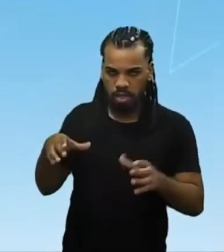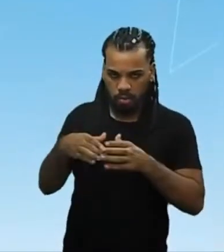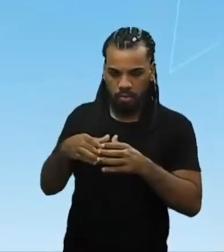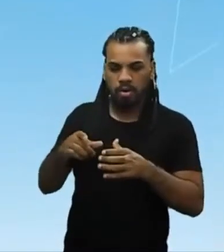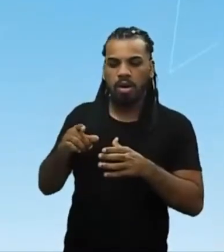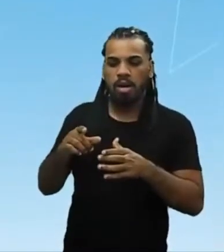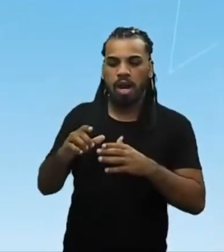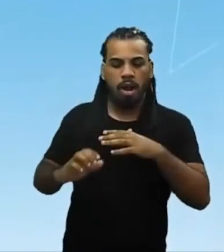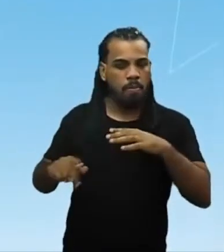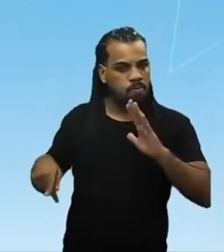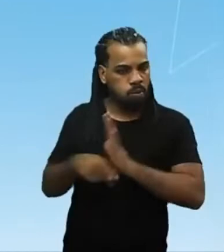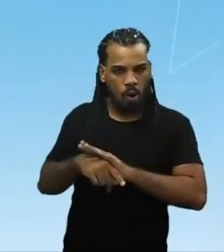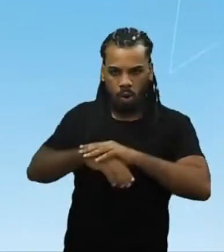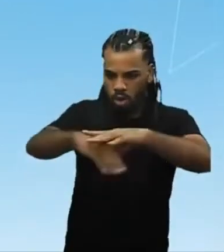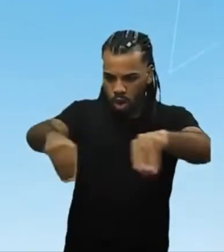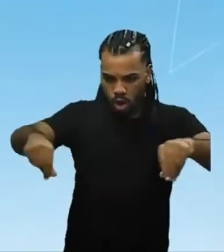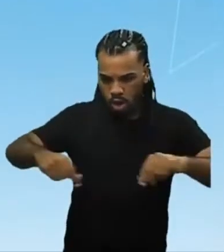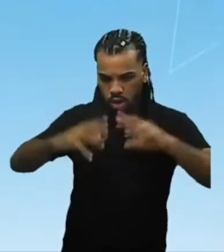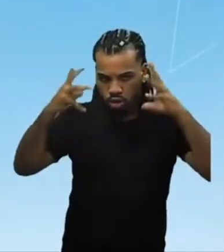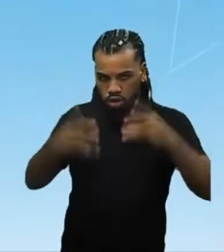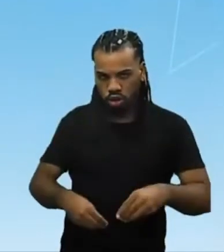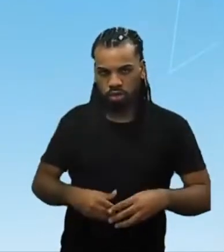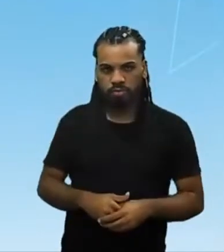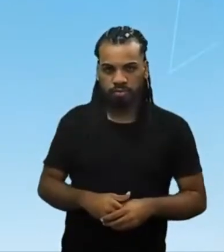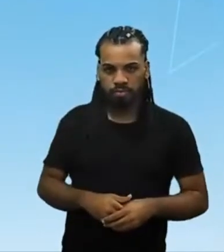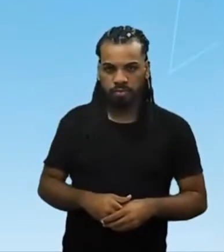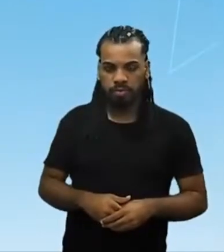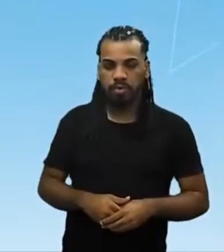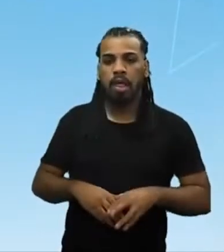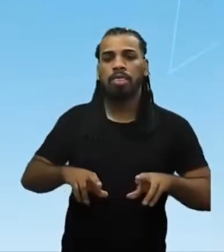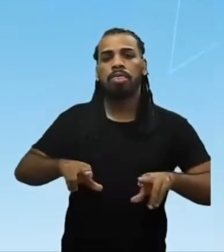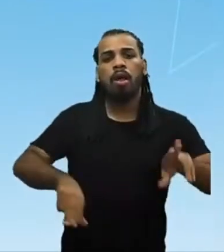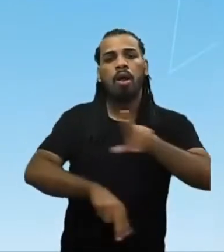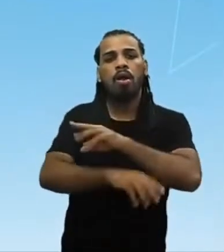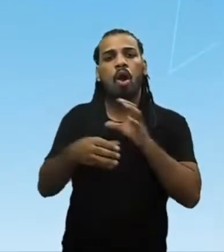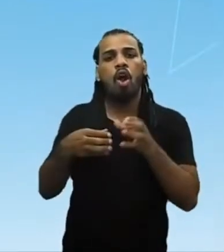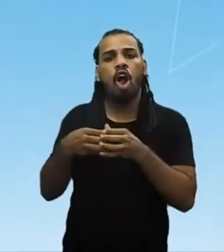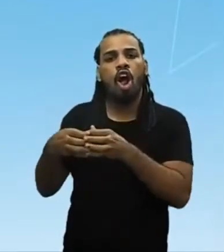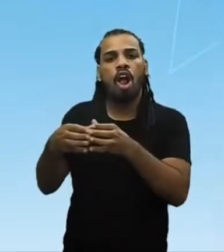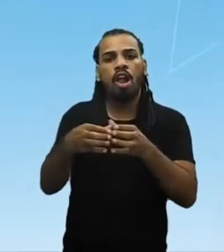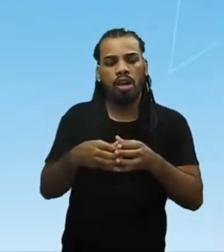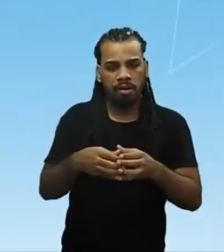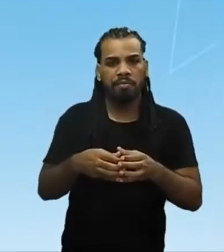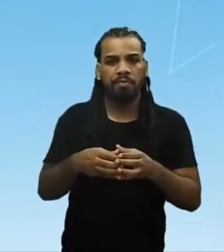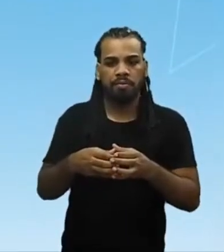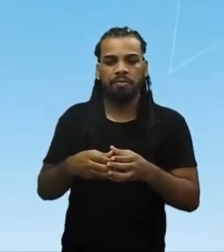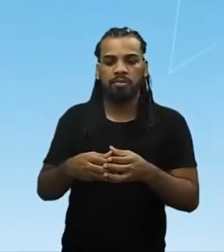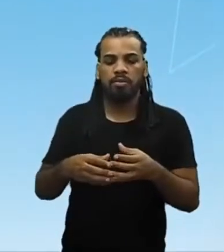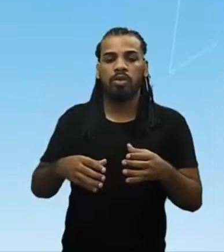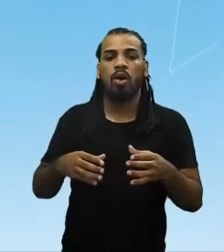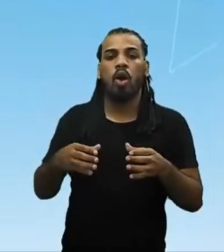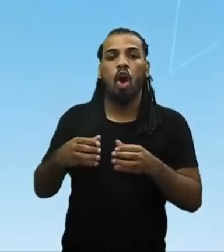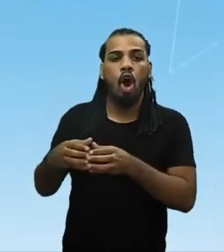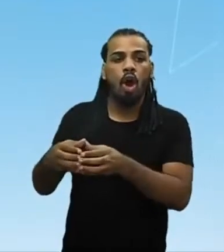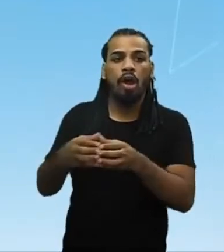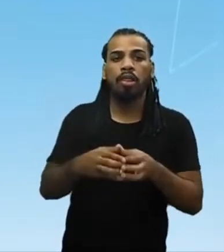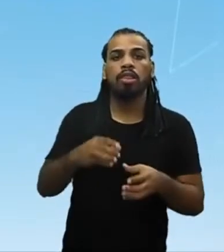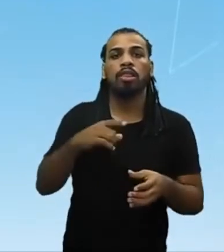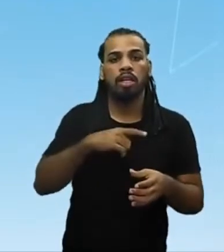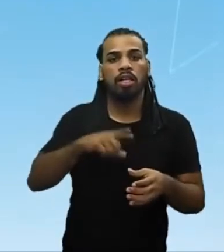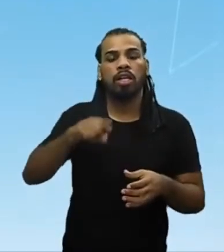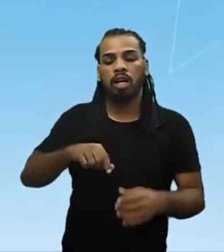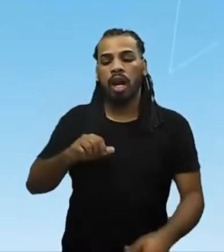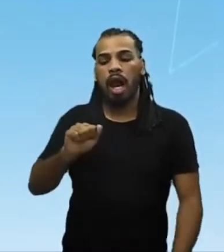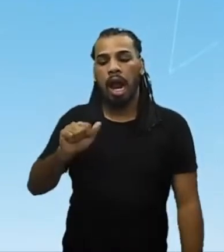todas as terras. E essas terras se encontravam divididas em comunidades. Essas comunidades recebiam o nome de